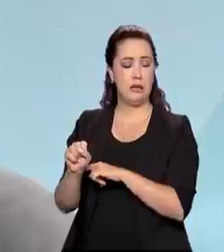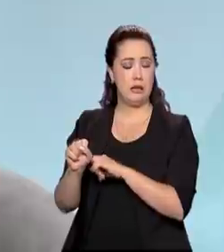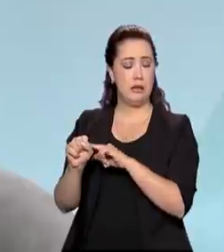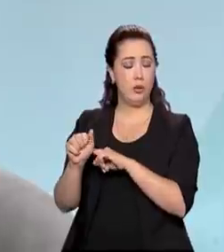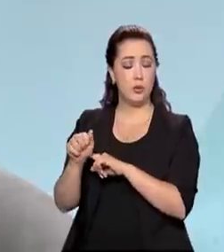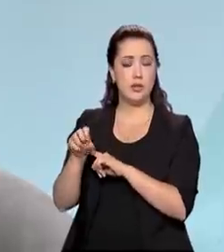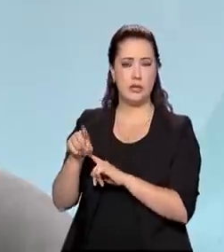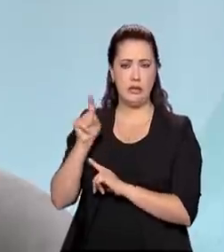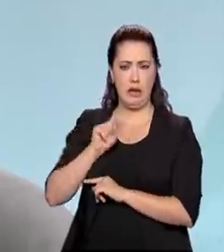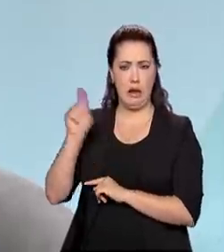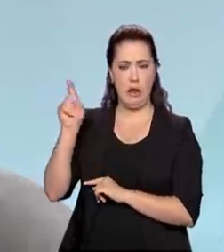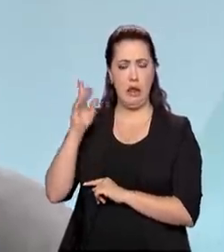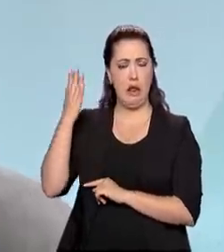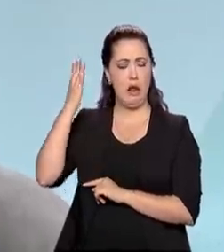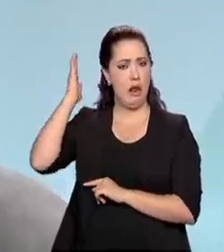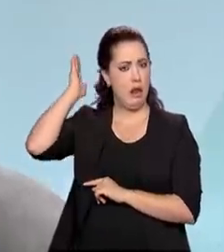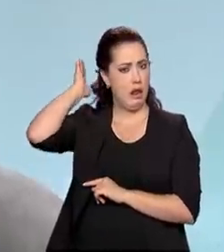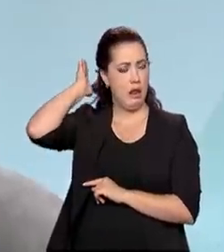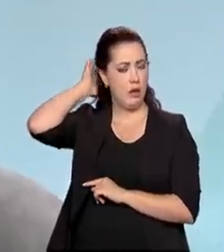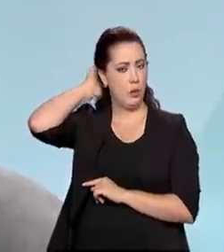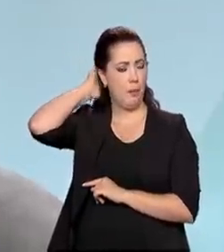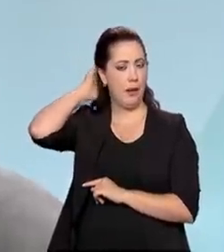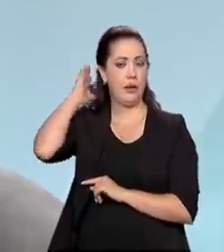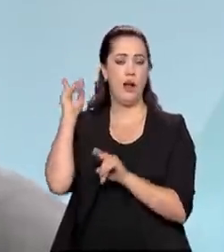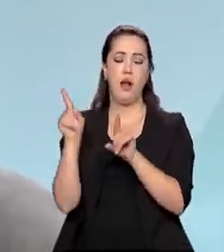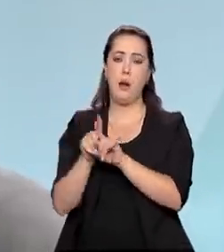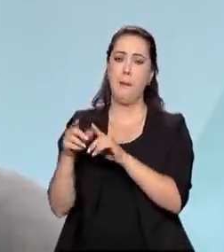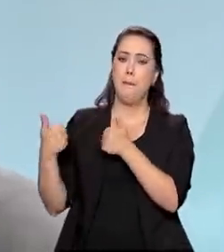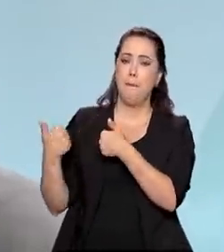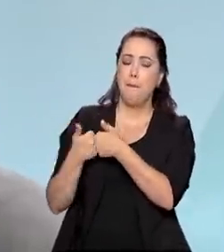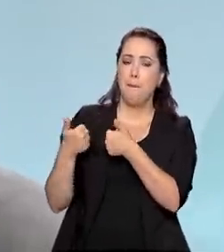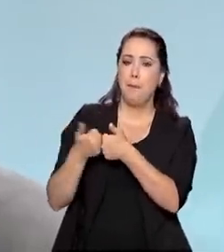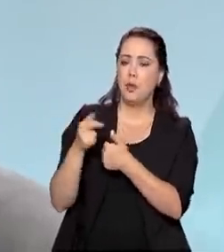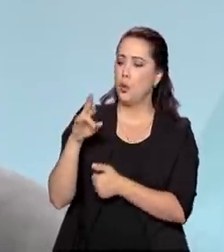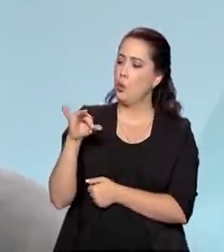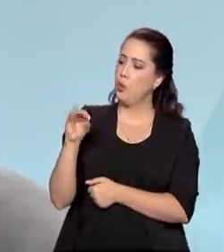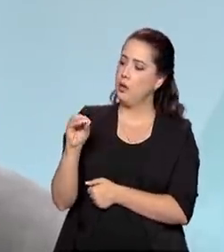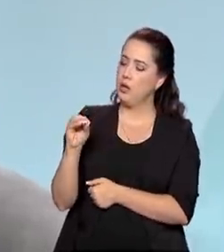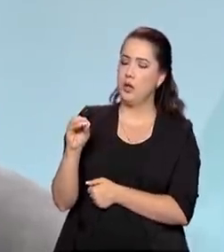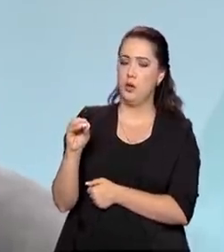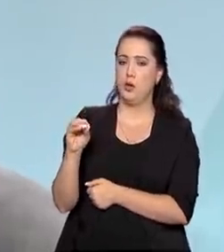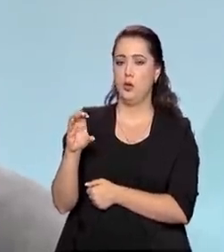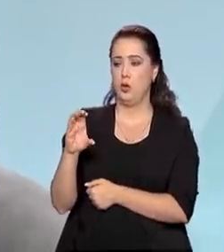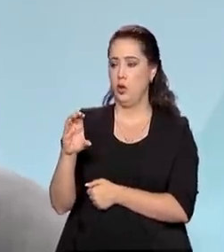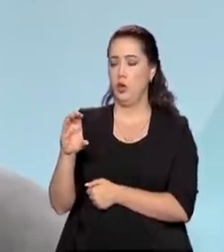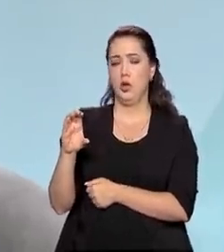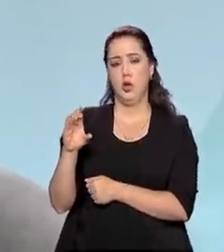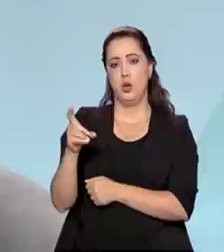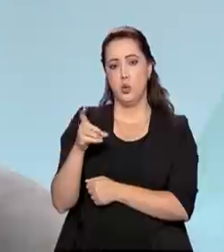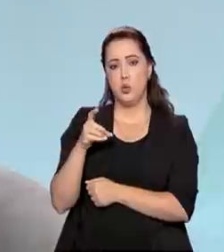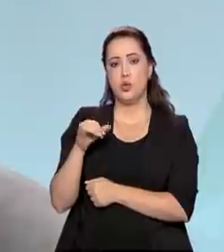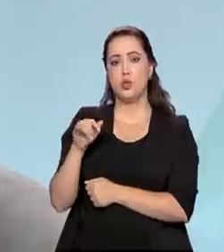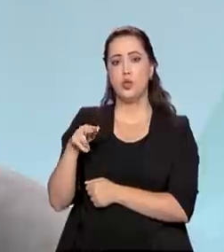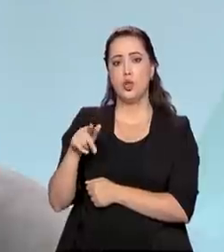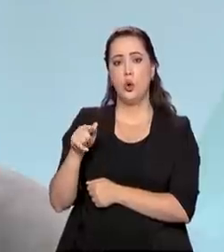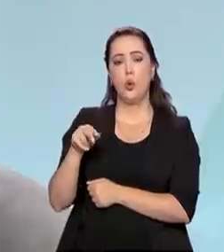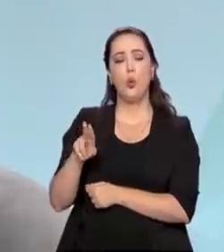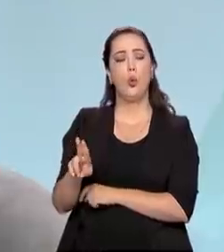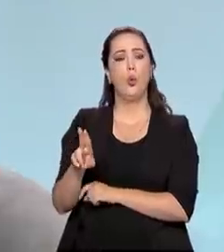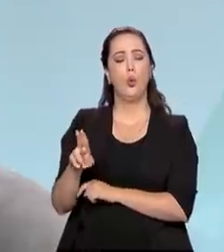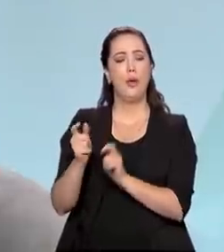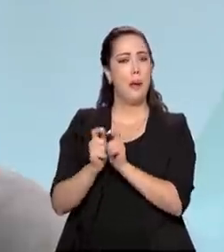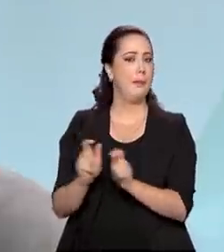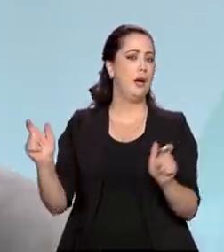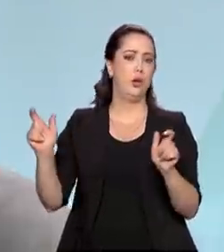espectador que eu me dei. É, Belo Monte fica no rio Xingu, próxima à localidade de Altamira, Vitória do Xingu, e é a maior